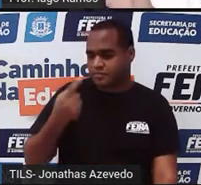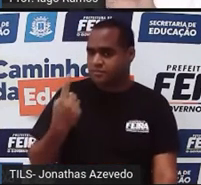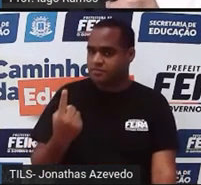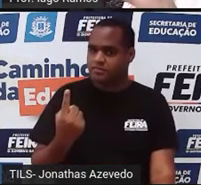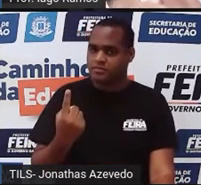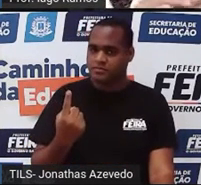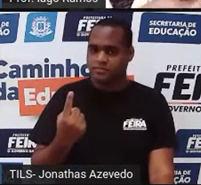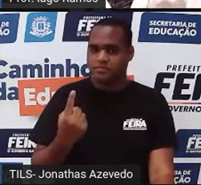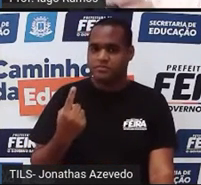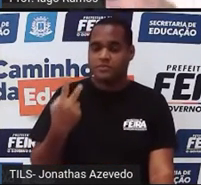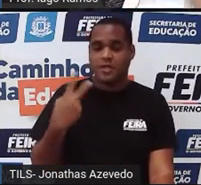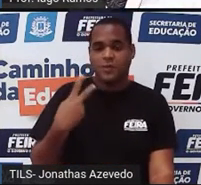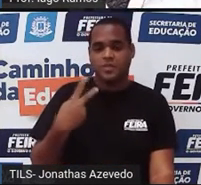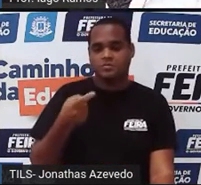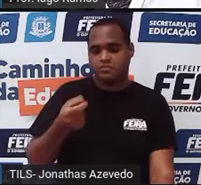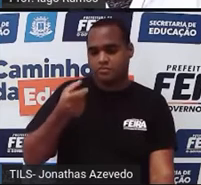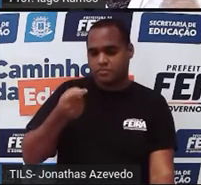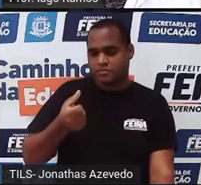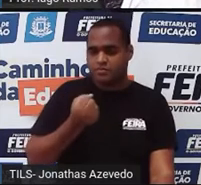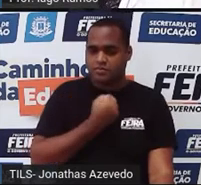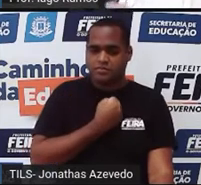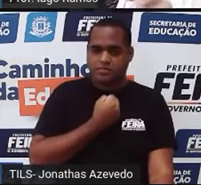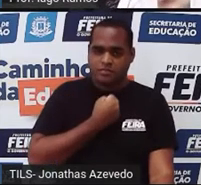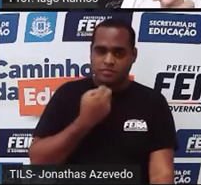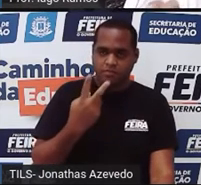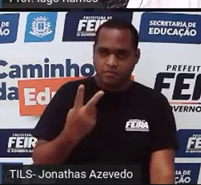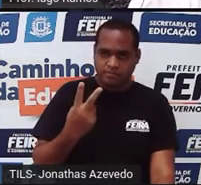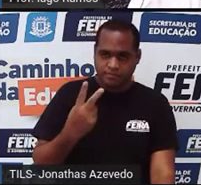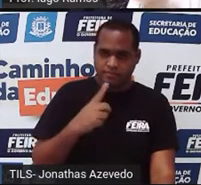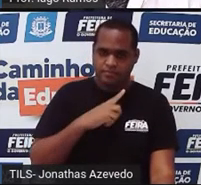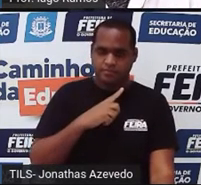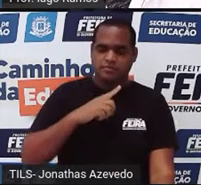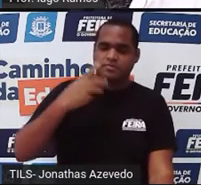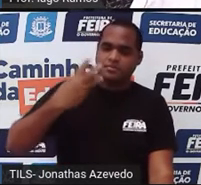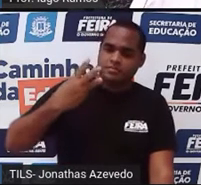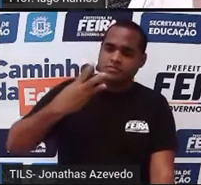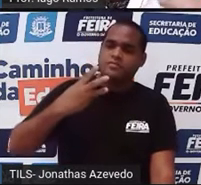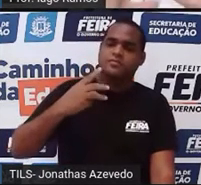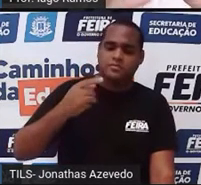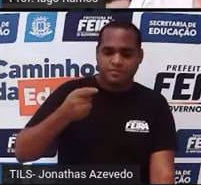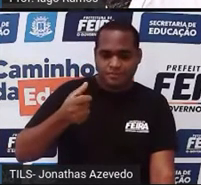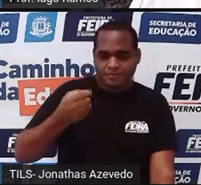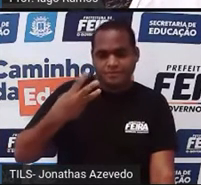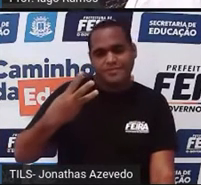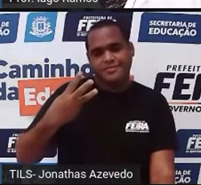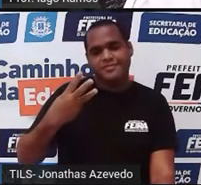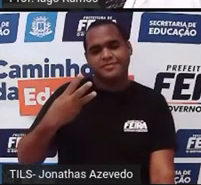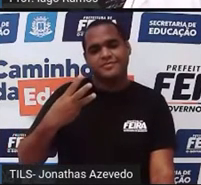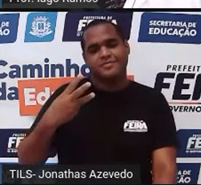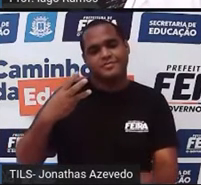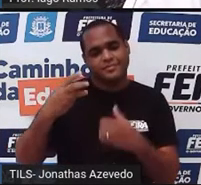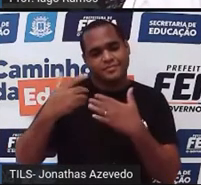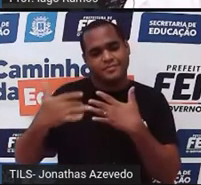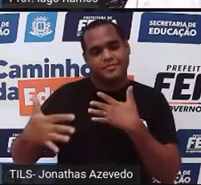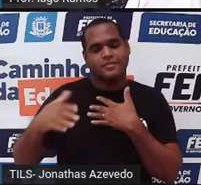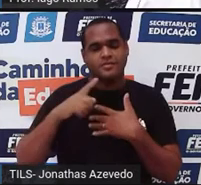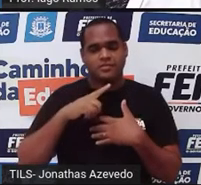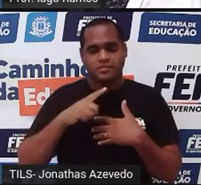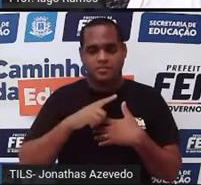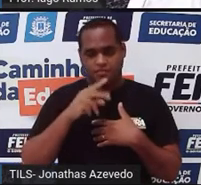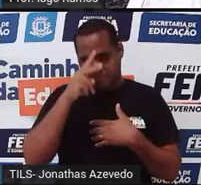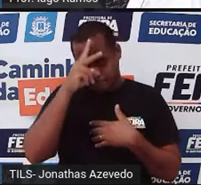A segunda good, número dois. A terceira good, número três, tá? E foi daí, galerinha, dessa